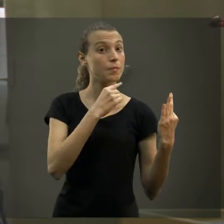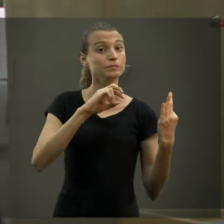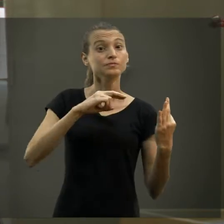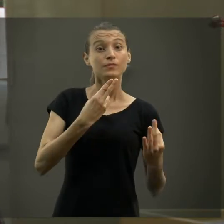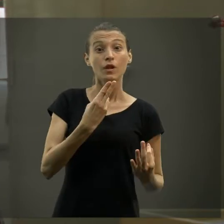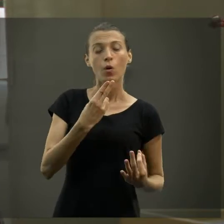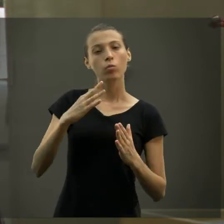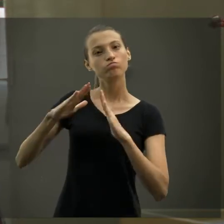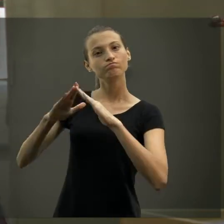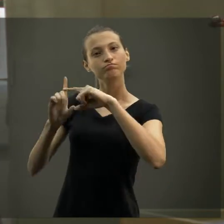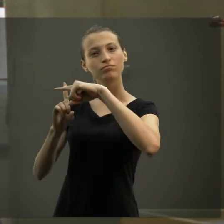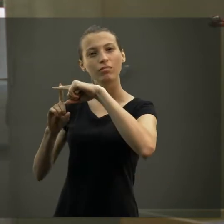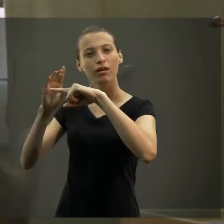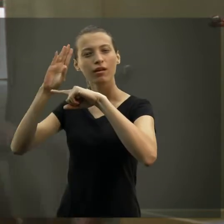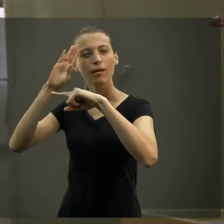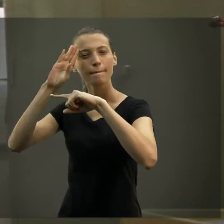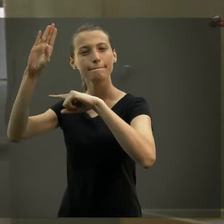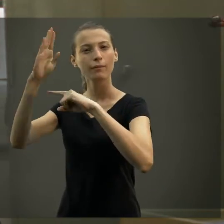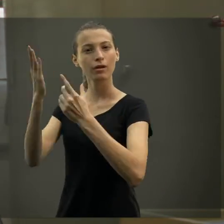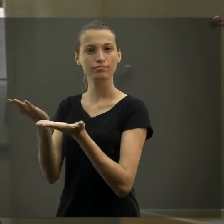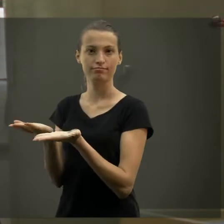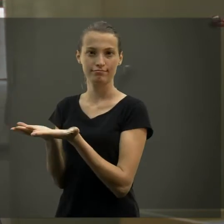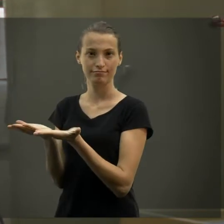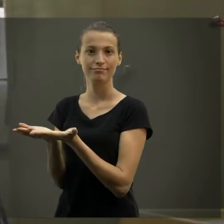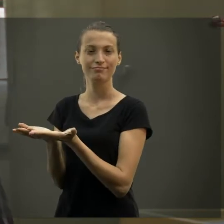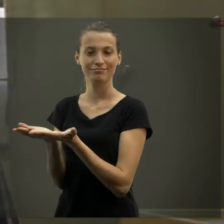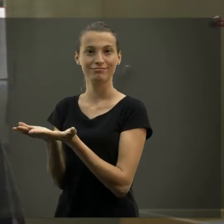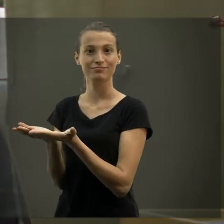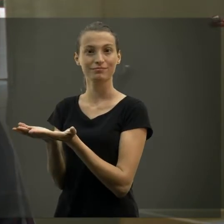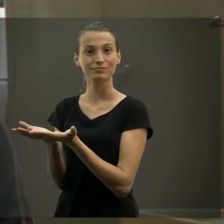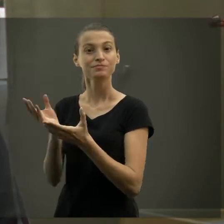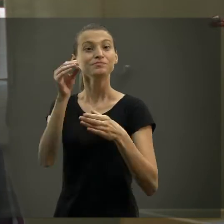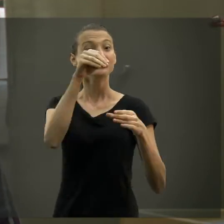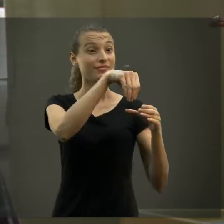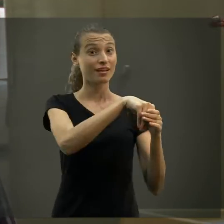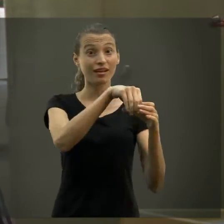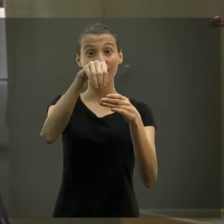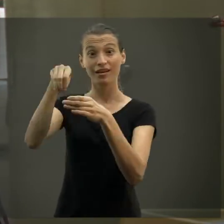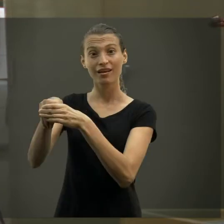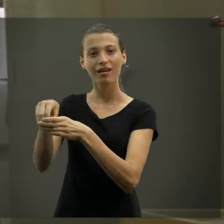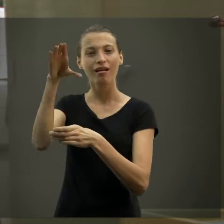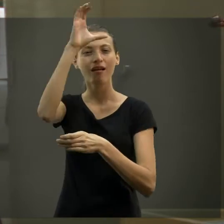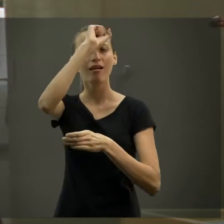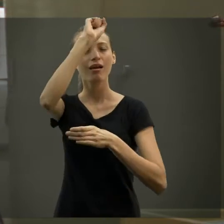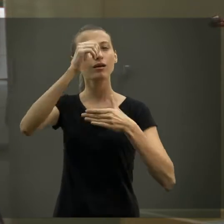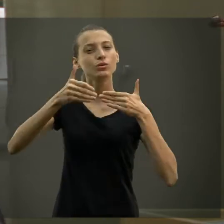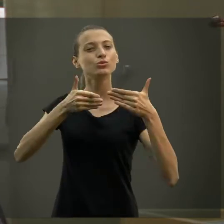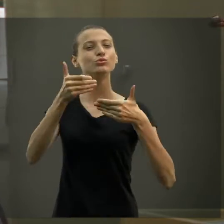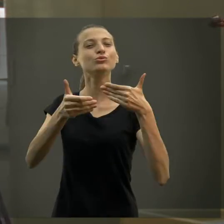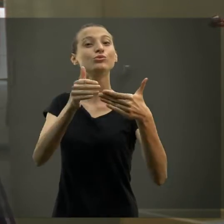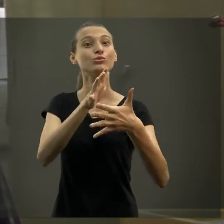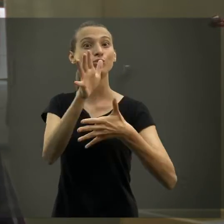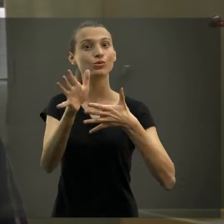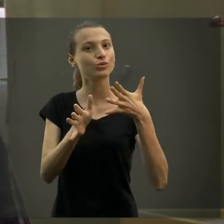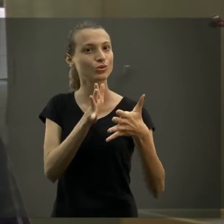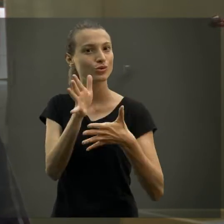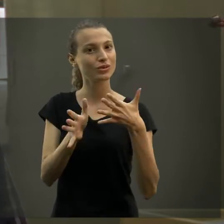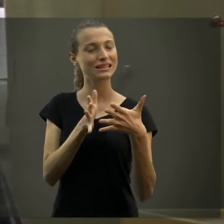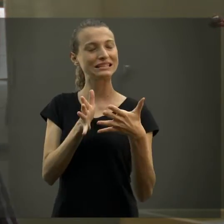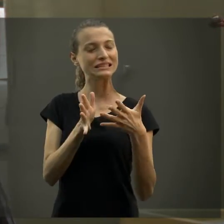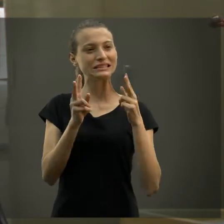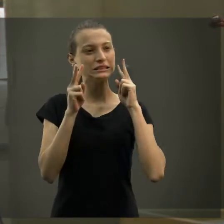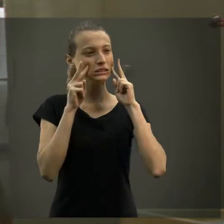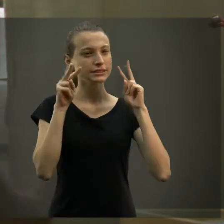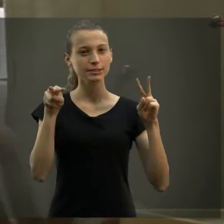ouvintes de pais surdos, ou pessoas que, em instituições religiosas, especialmente as cristãs de matriz